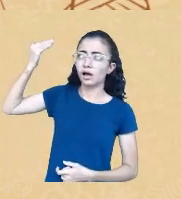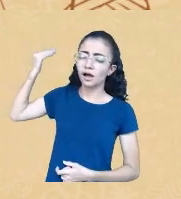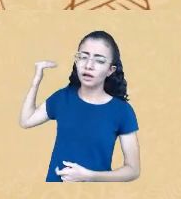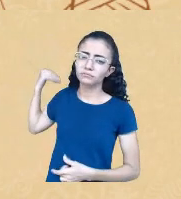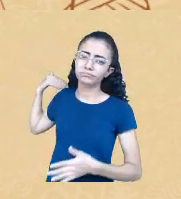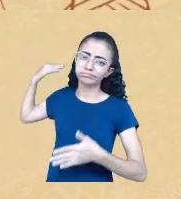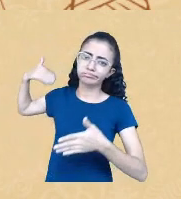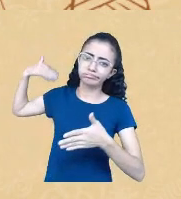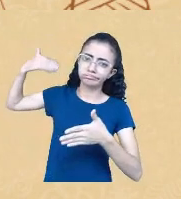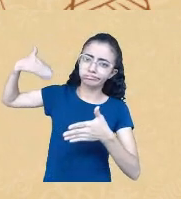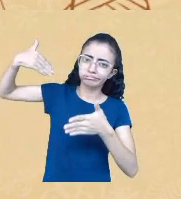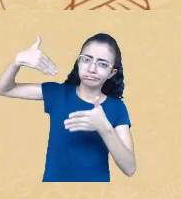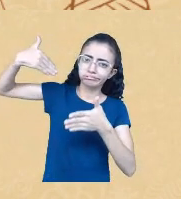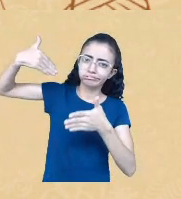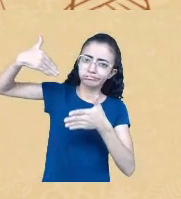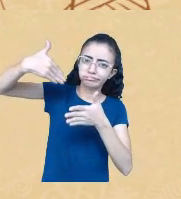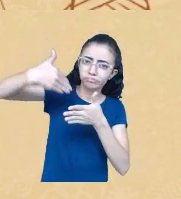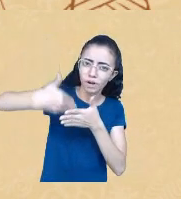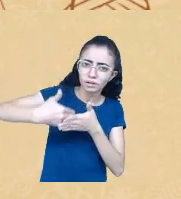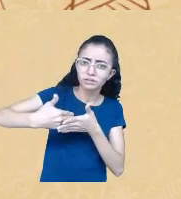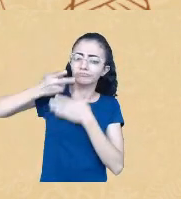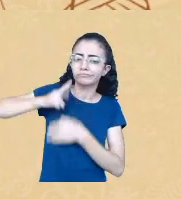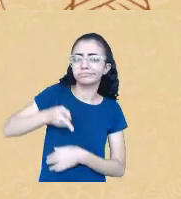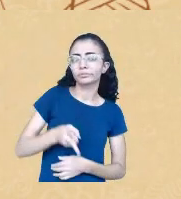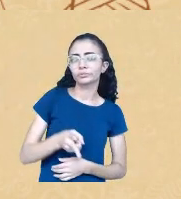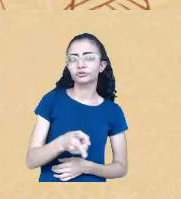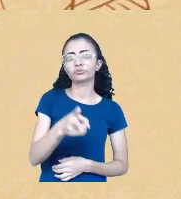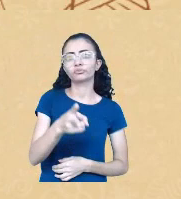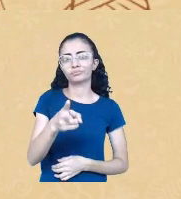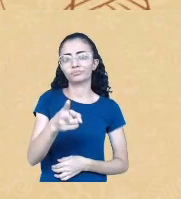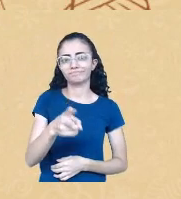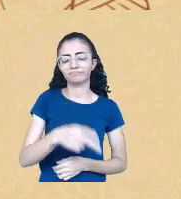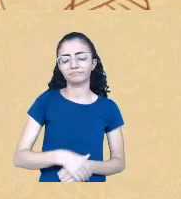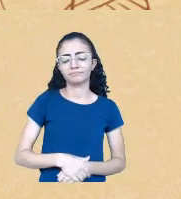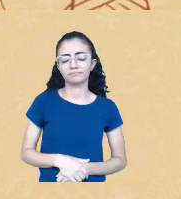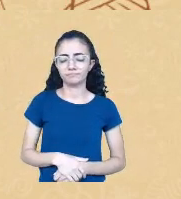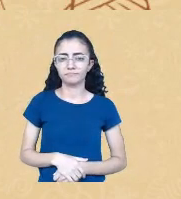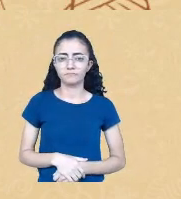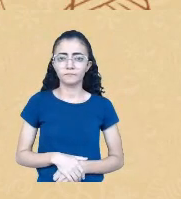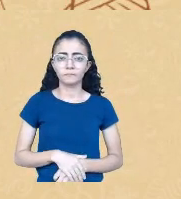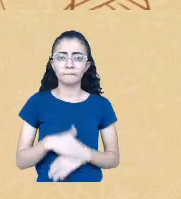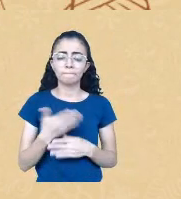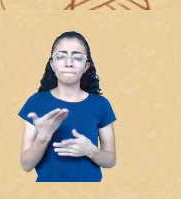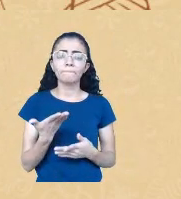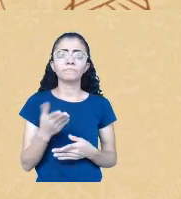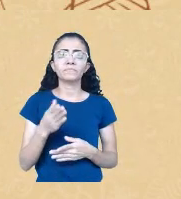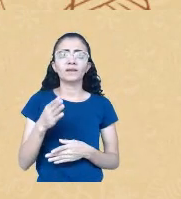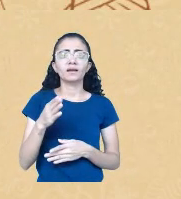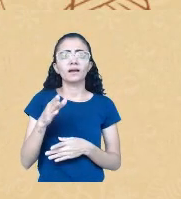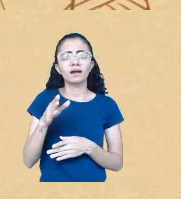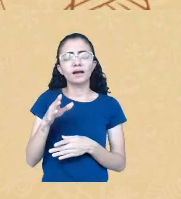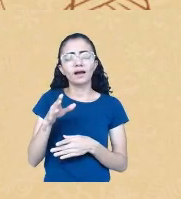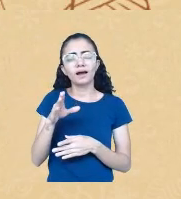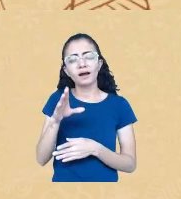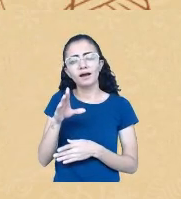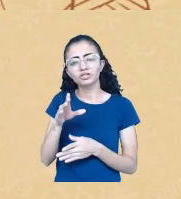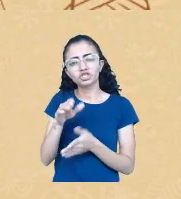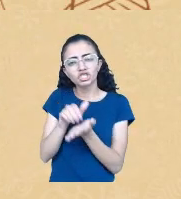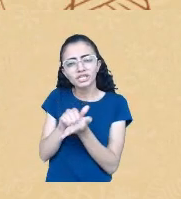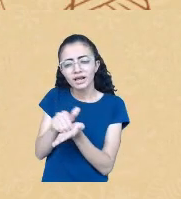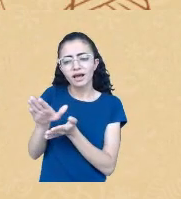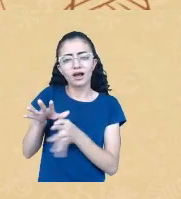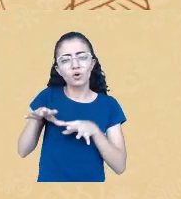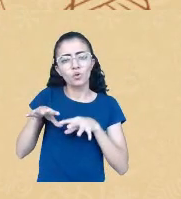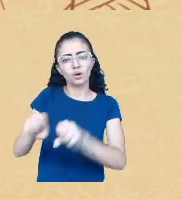permanece, e permanece atualizada. Então, a pergunta da descolonização, me parece, é justamente questionar